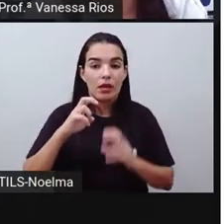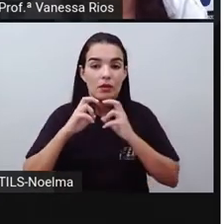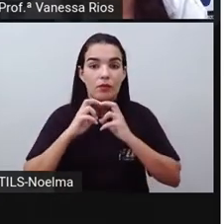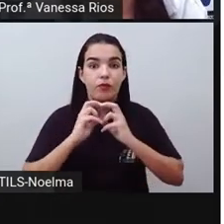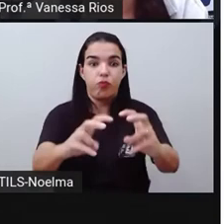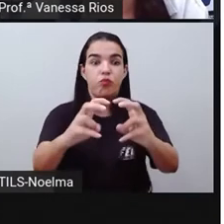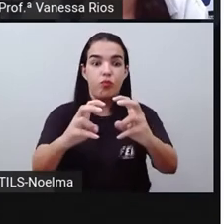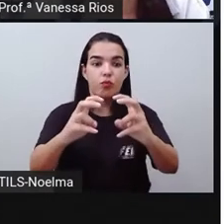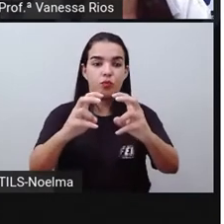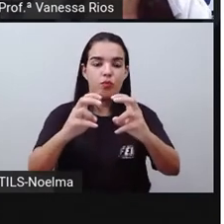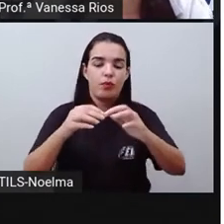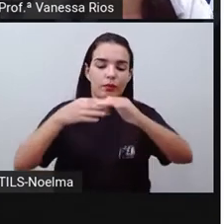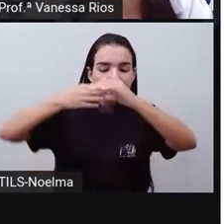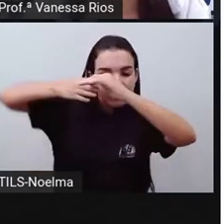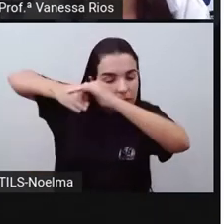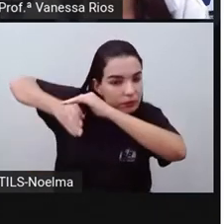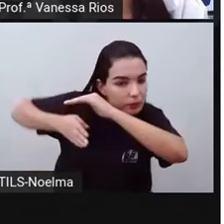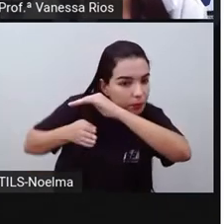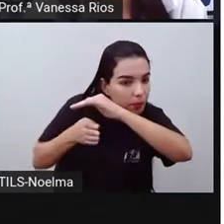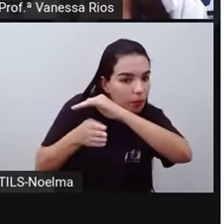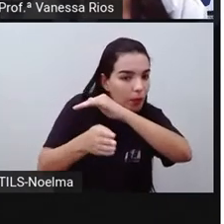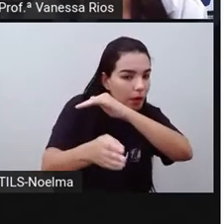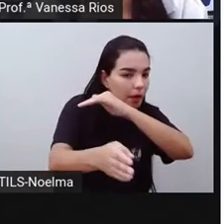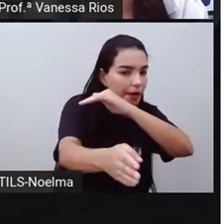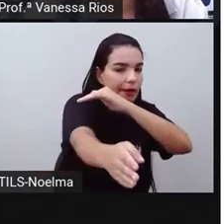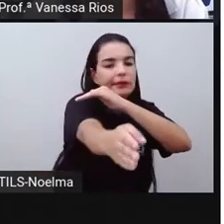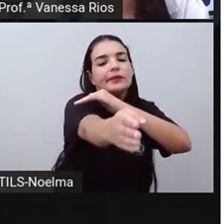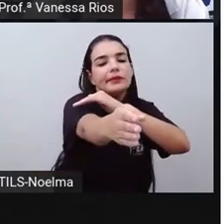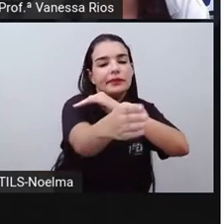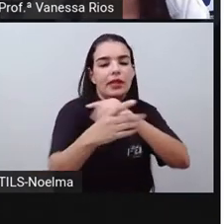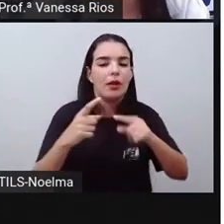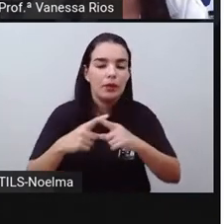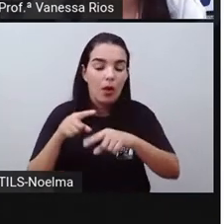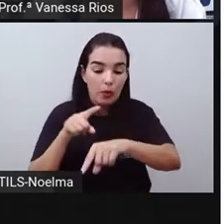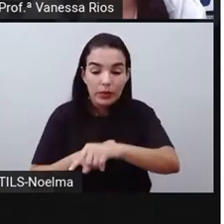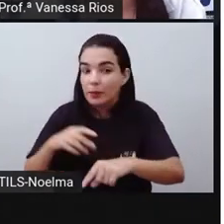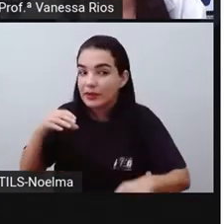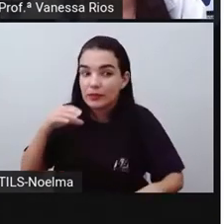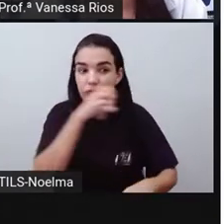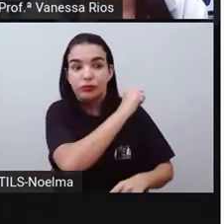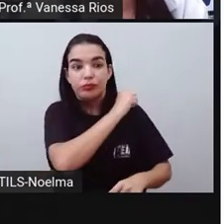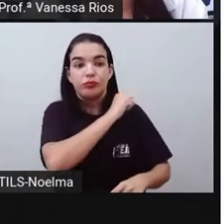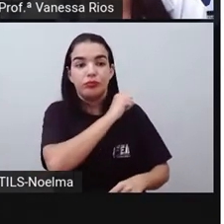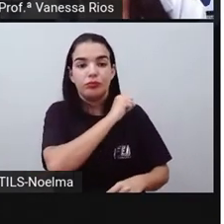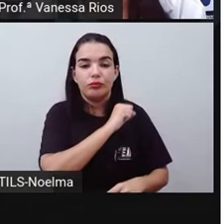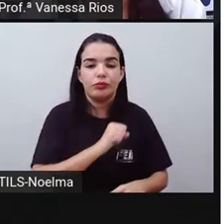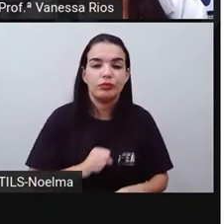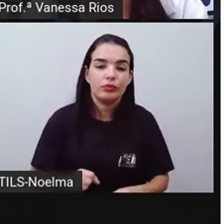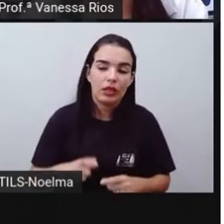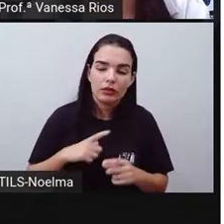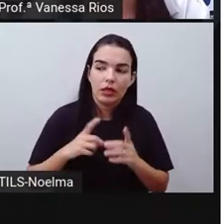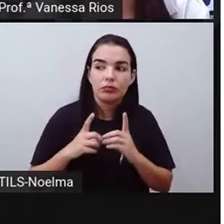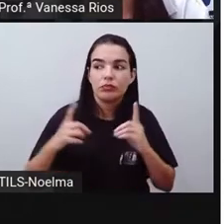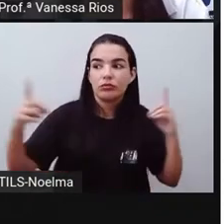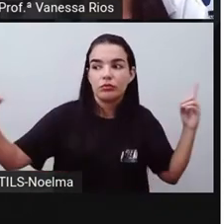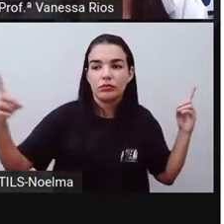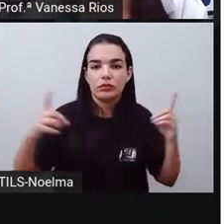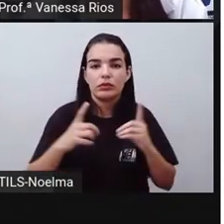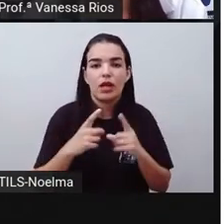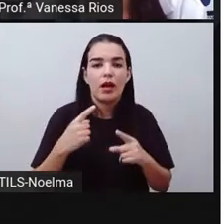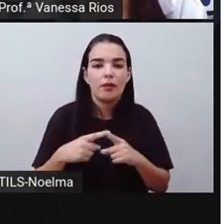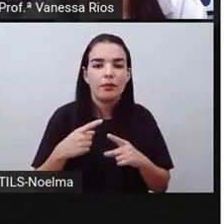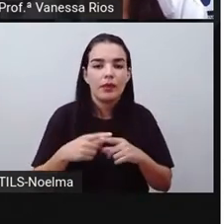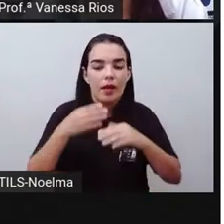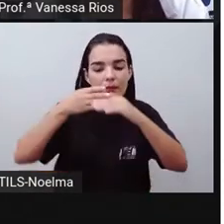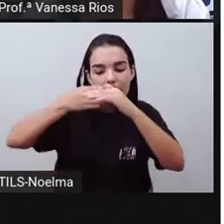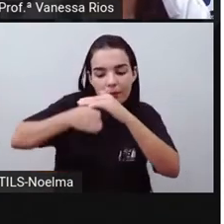metrô. Eles vão permitir que as pessoas circulem em um tempo muito curto, né? Grandes distâncias, porque eles vão